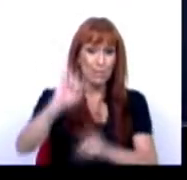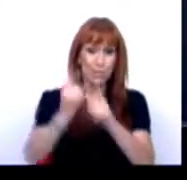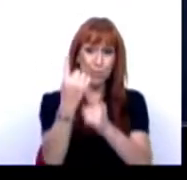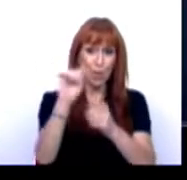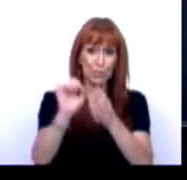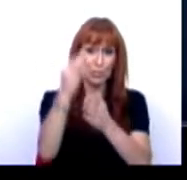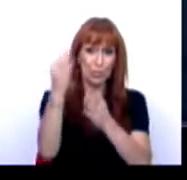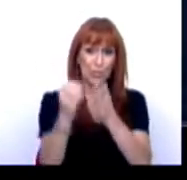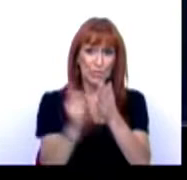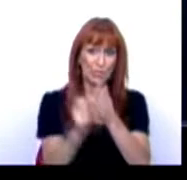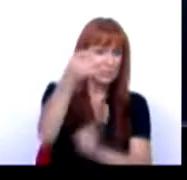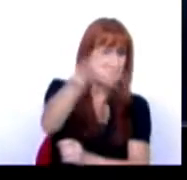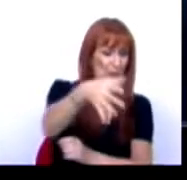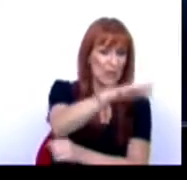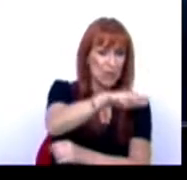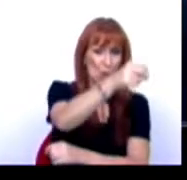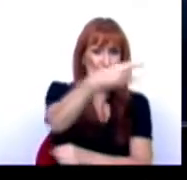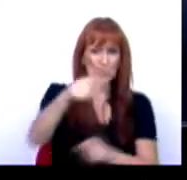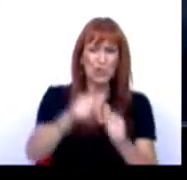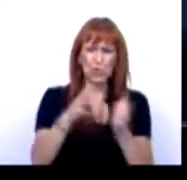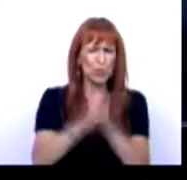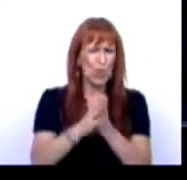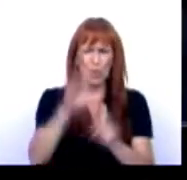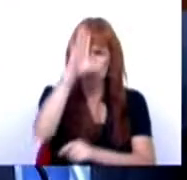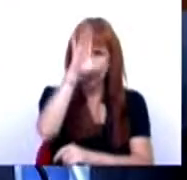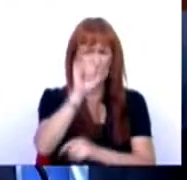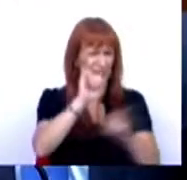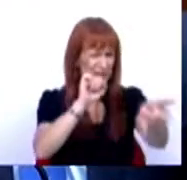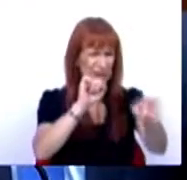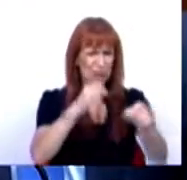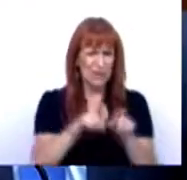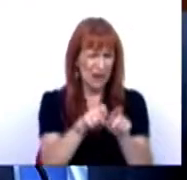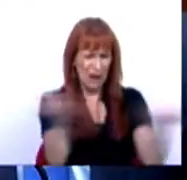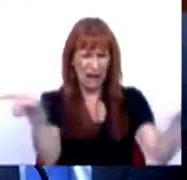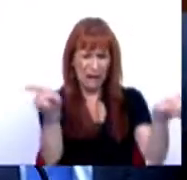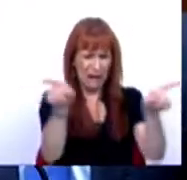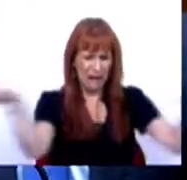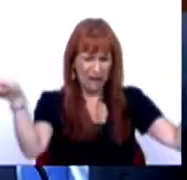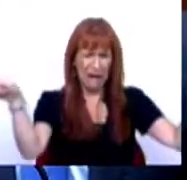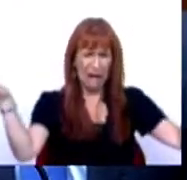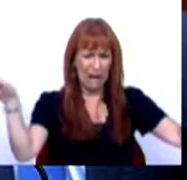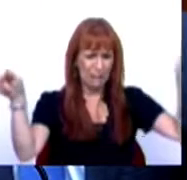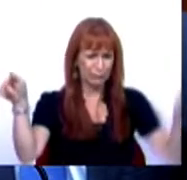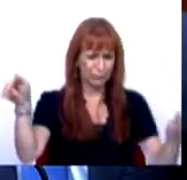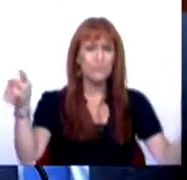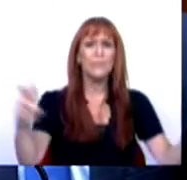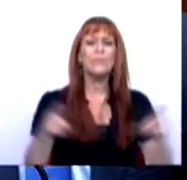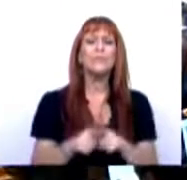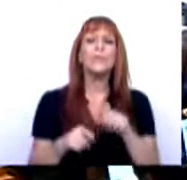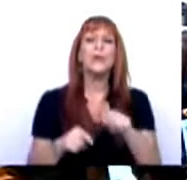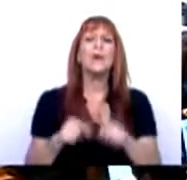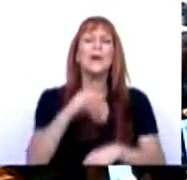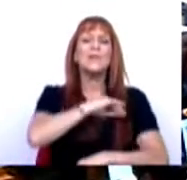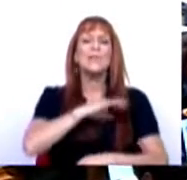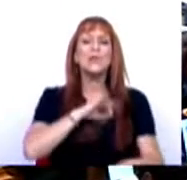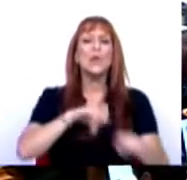percentual do que a Zona Euro, enquanto o seu Governo divergimos e caímos brutalmente. Em relação aos salários,